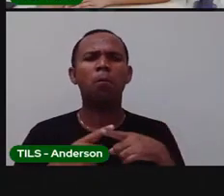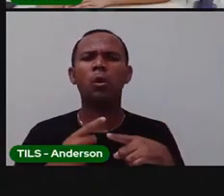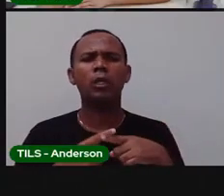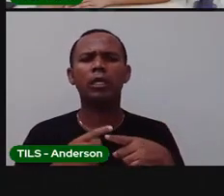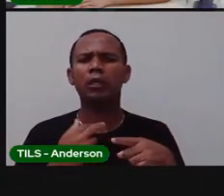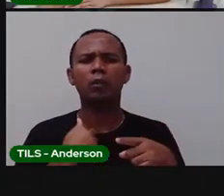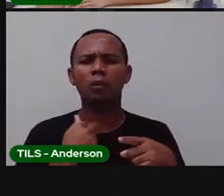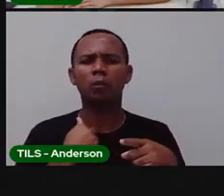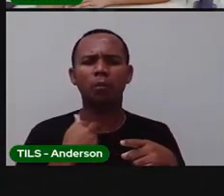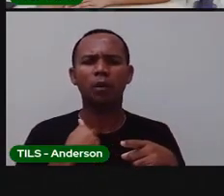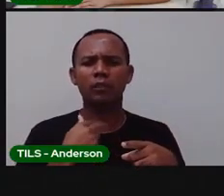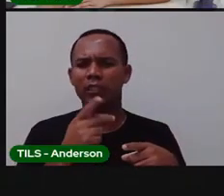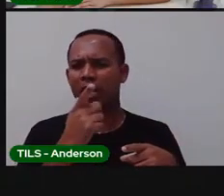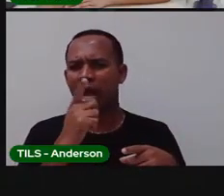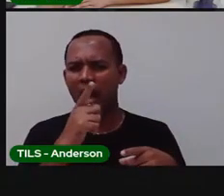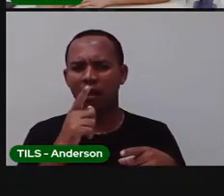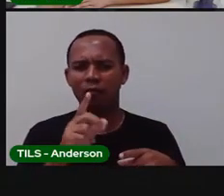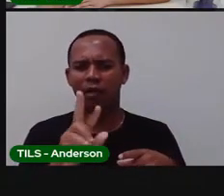dos rios e lagos